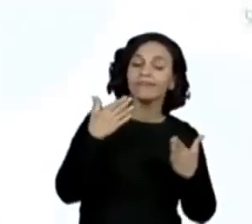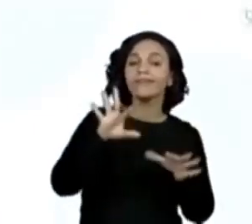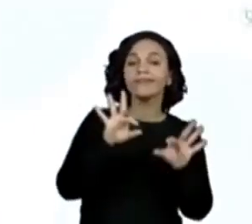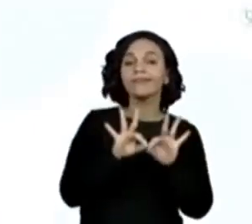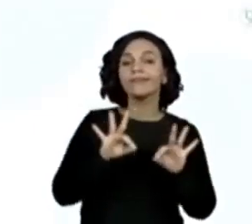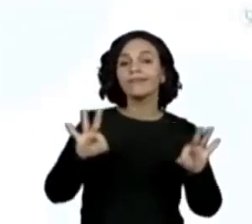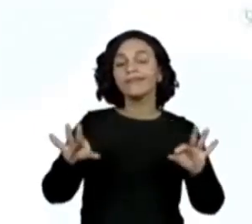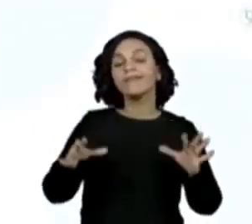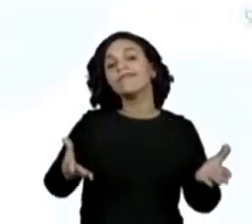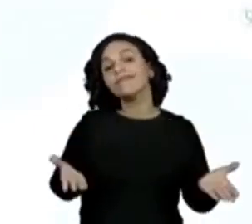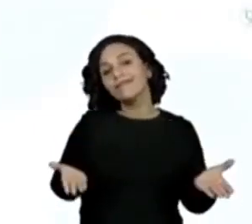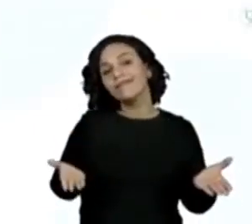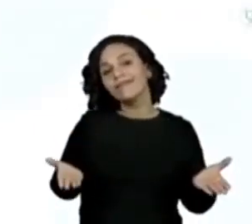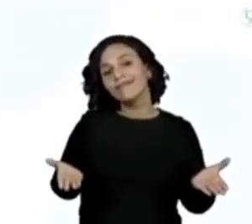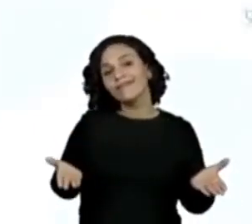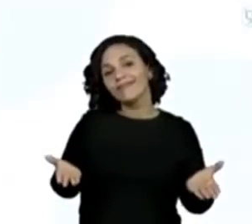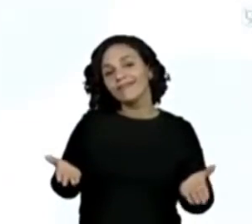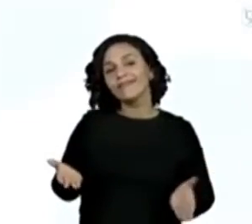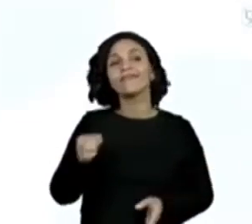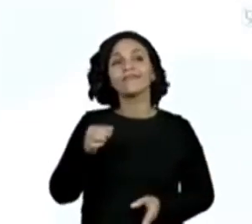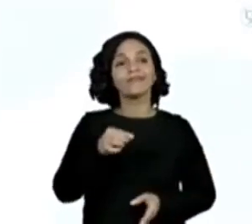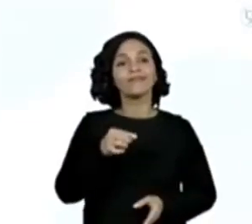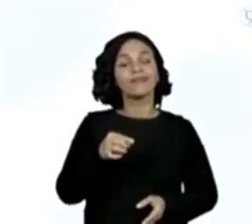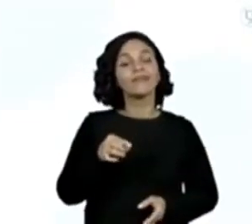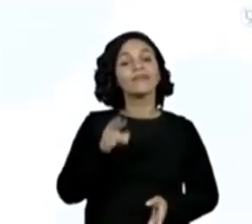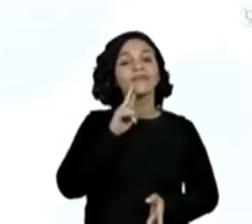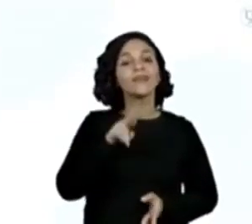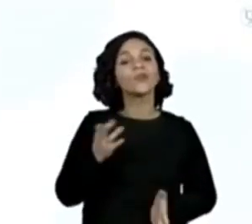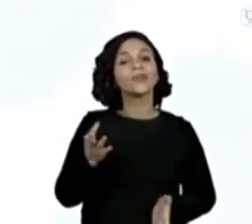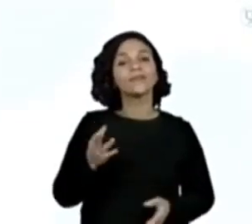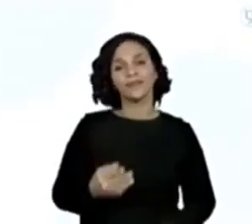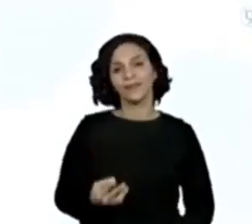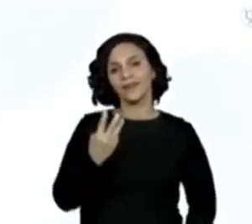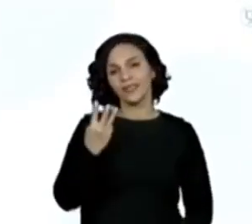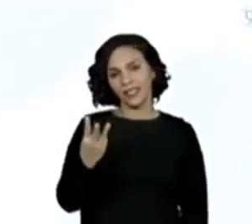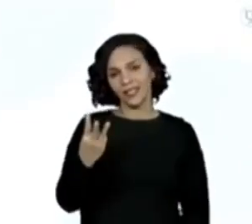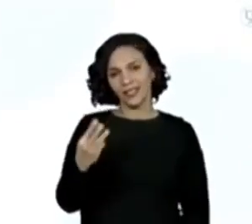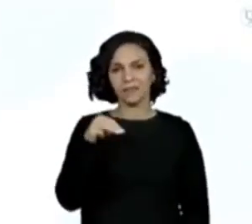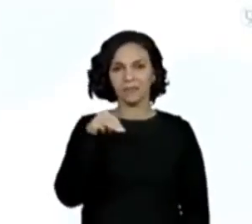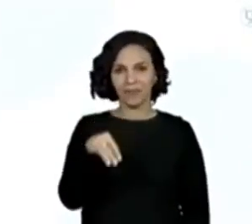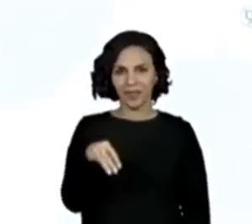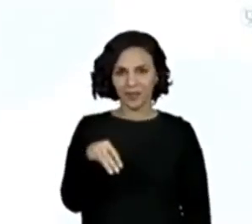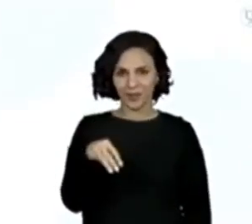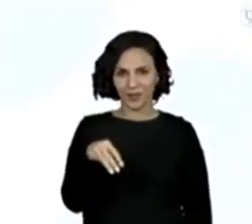da corda maior. Que ela tem três metros.